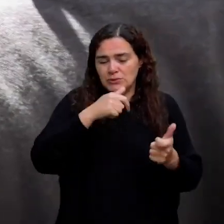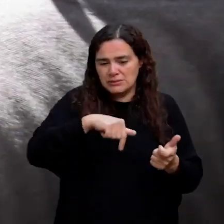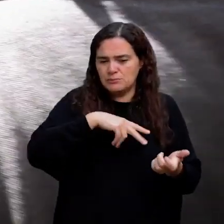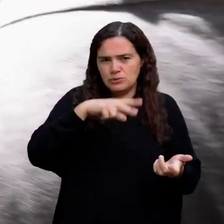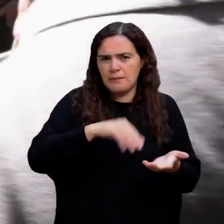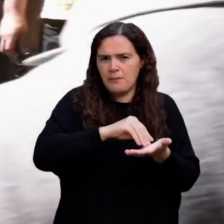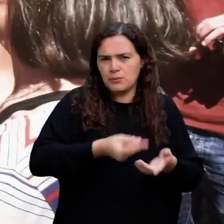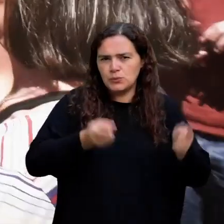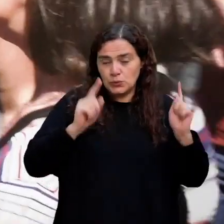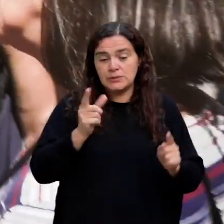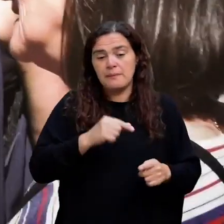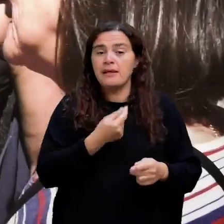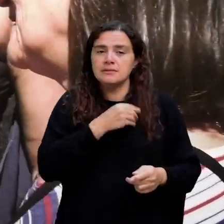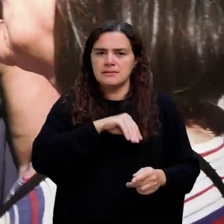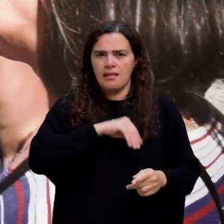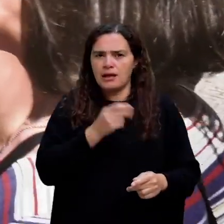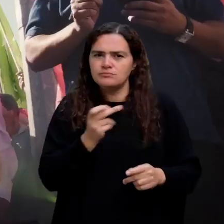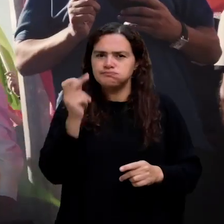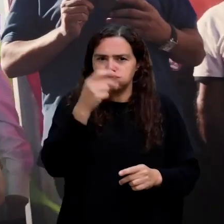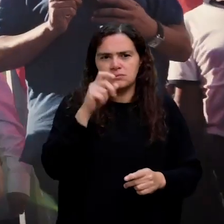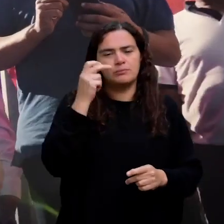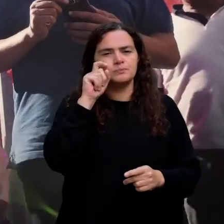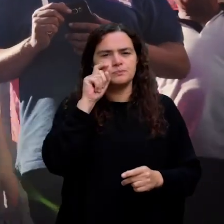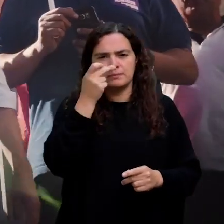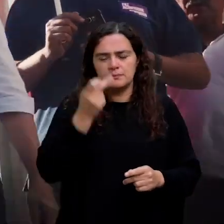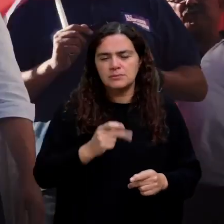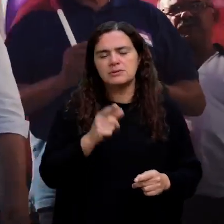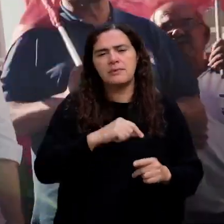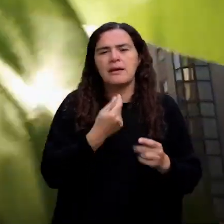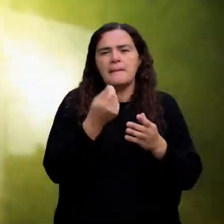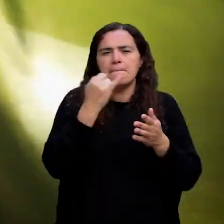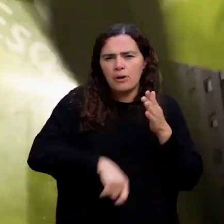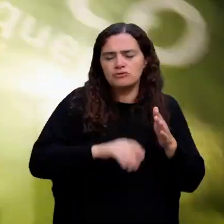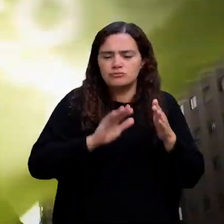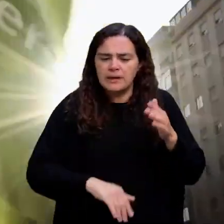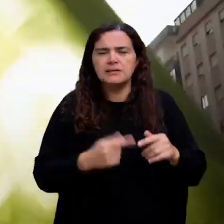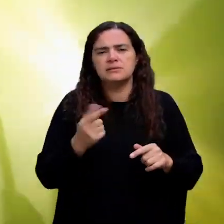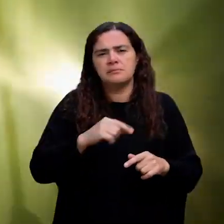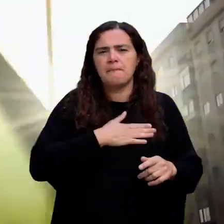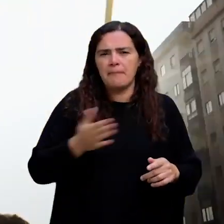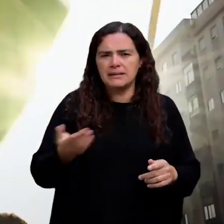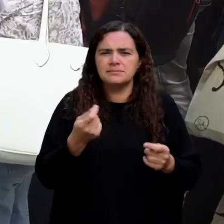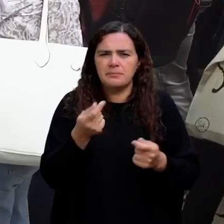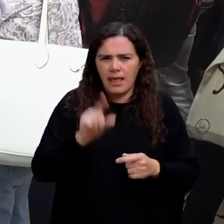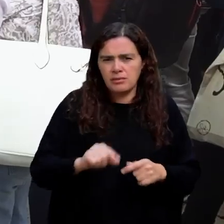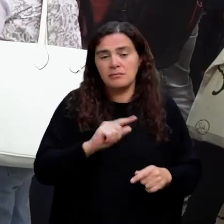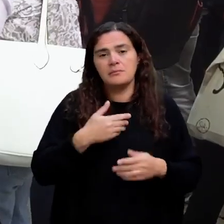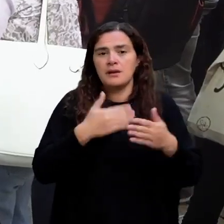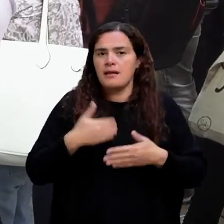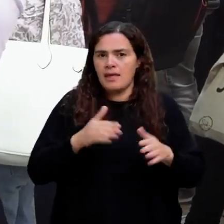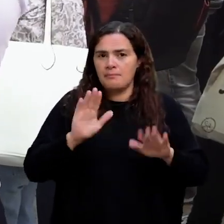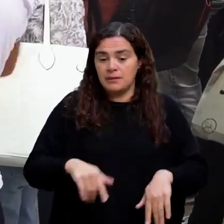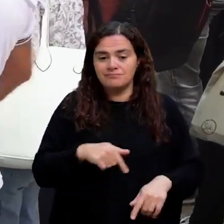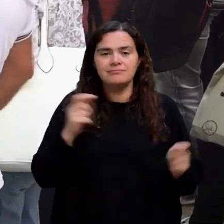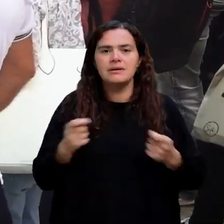e que permitiu aumentar salários, proteger pensões, baixar impostos sobre o trabalho, Passos Mais Baratos, Menos Precariedade. Esta